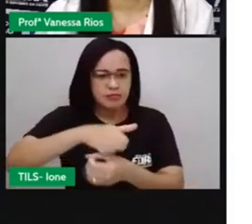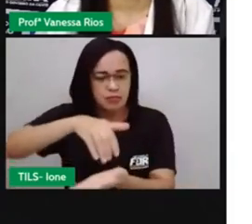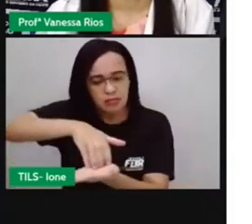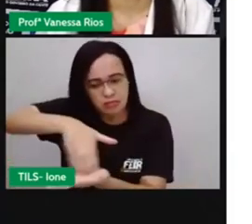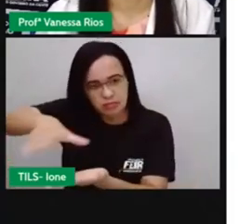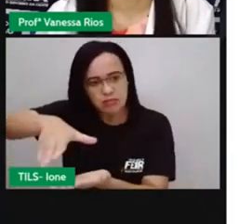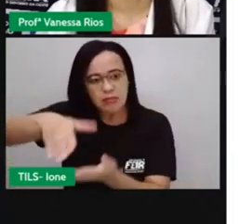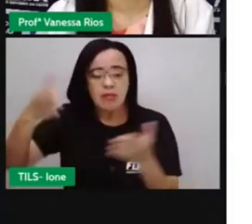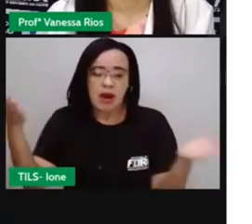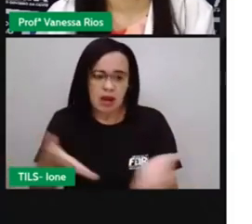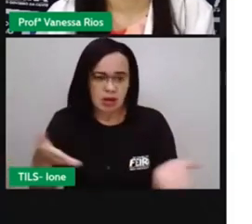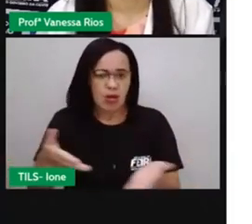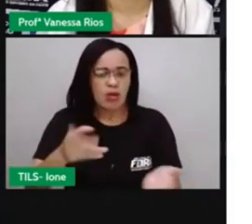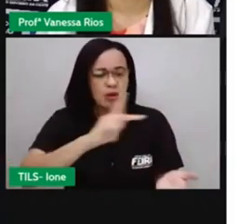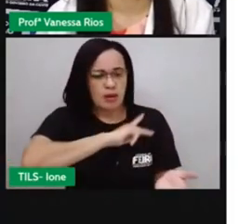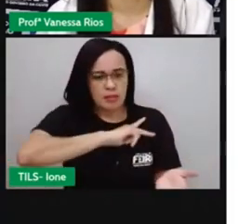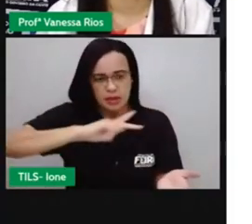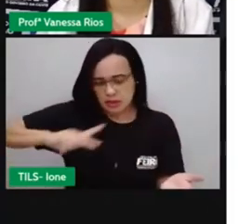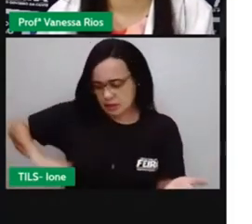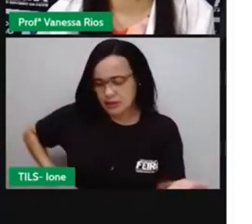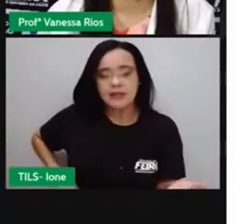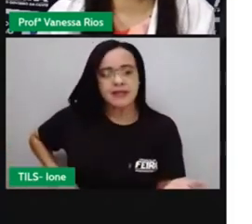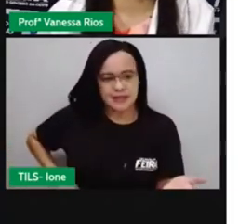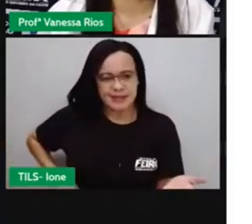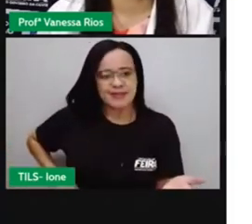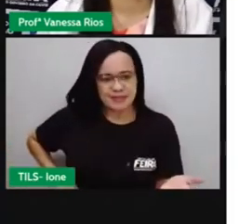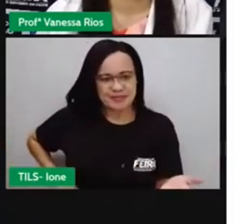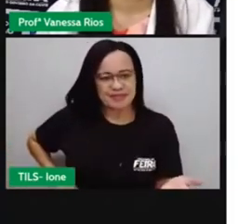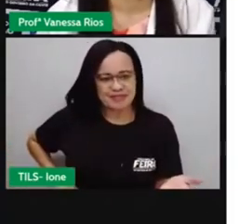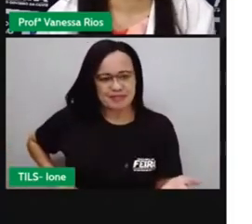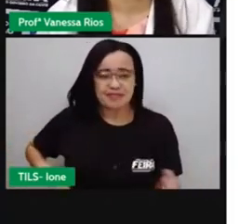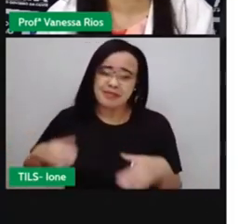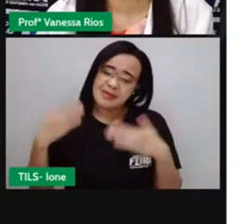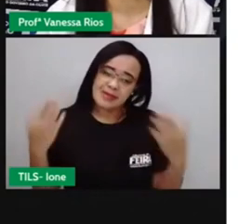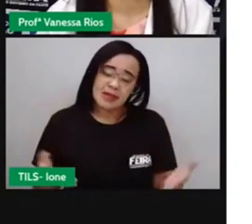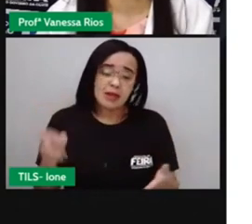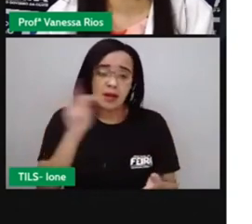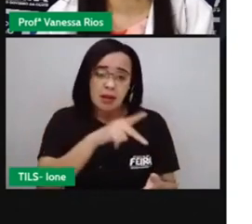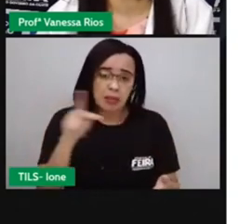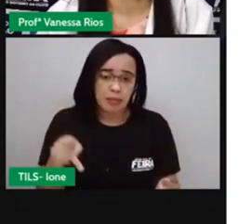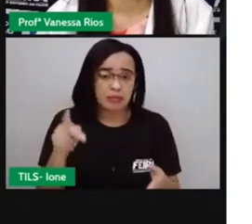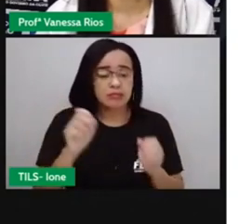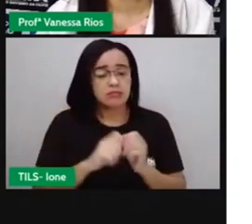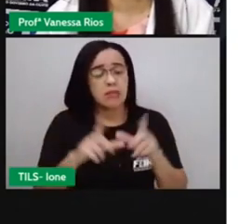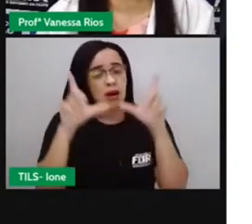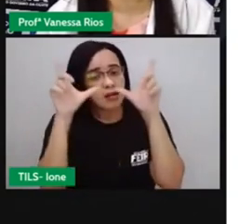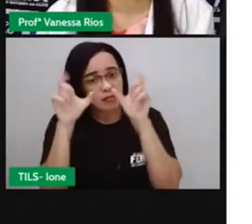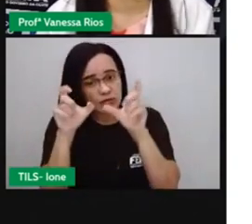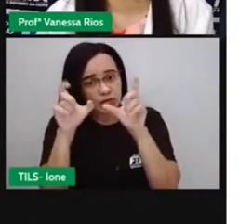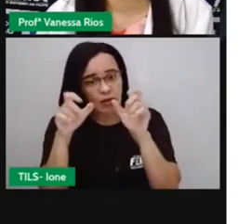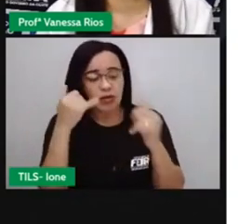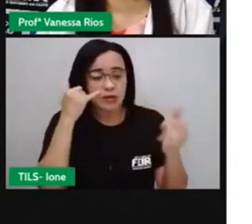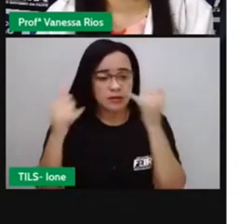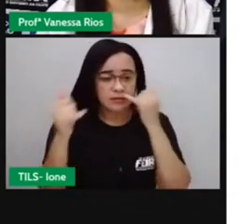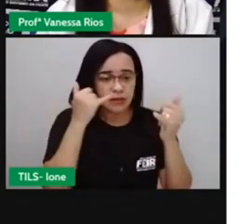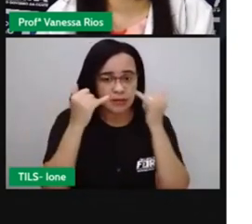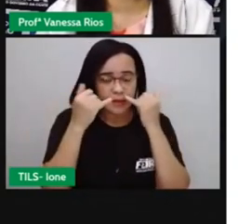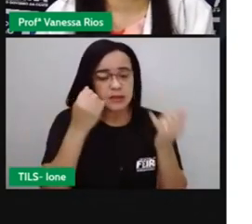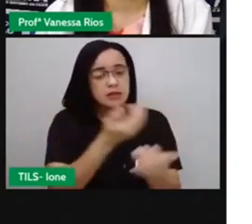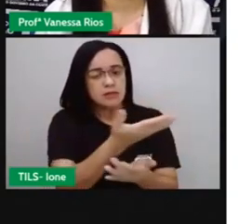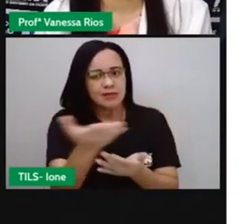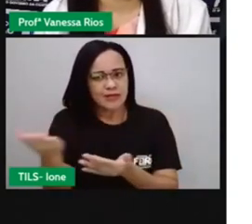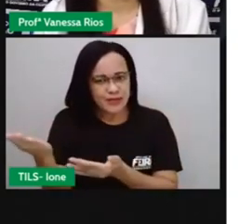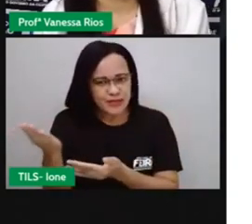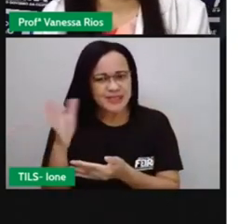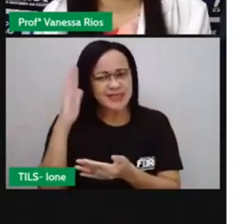E a APRA colocou aqui algumas imagens e informações para a gente entender, né, que existem diferenças